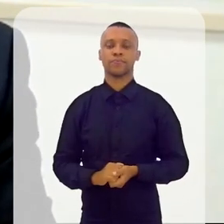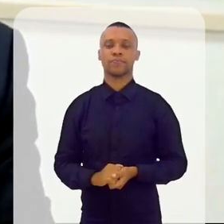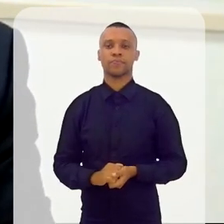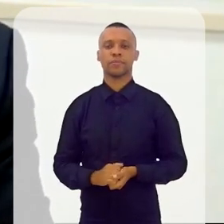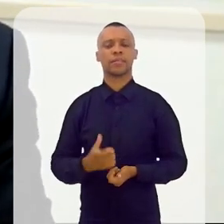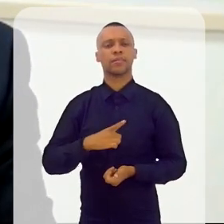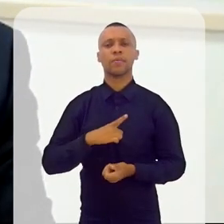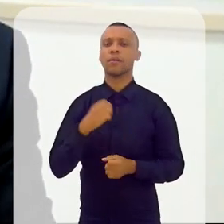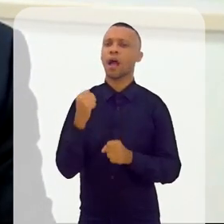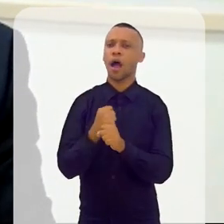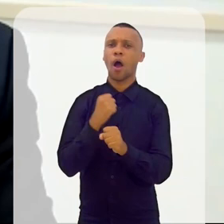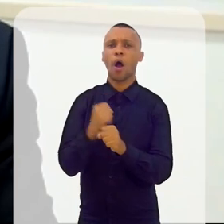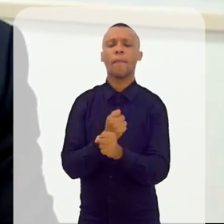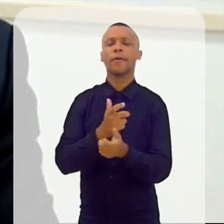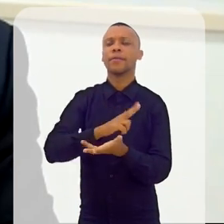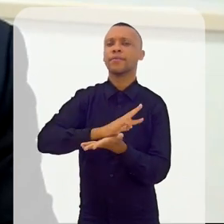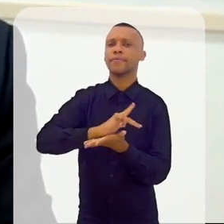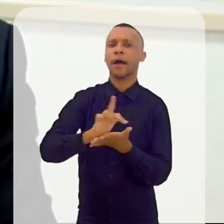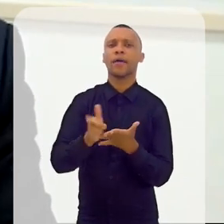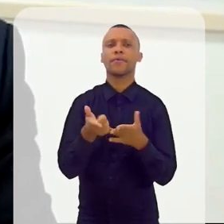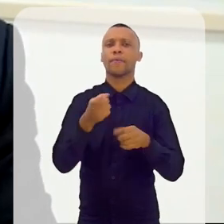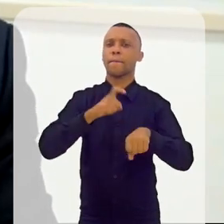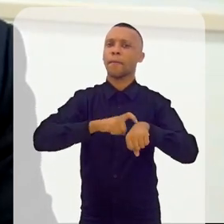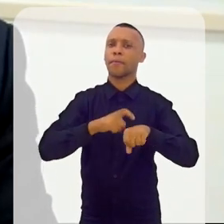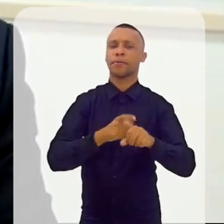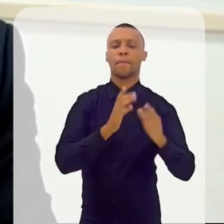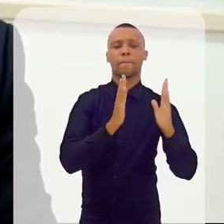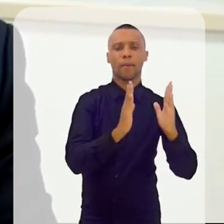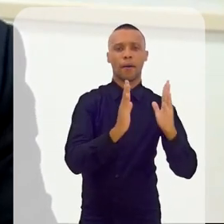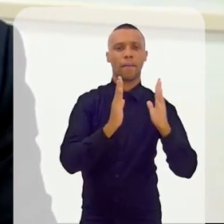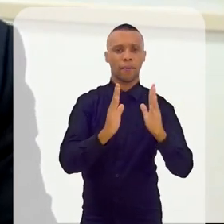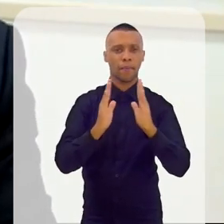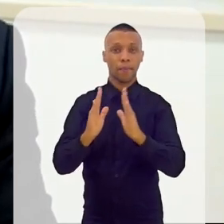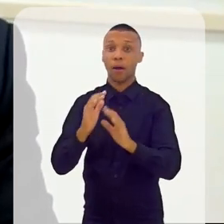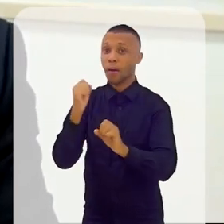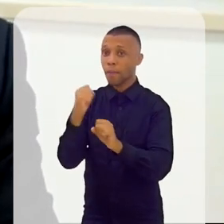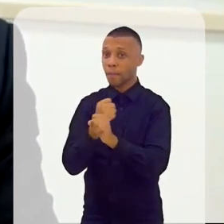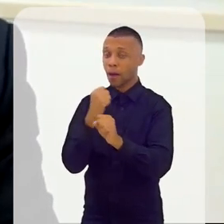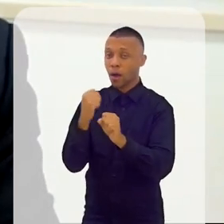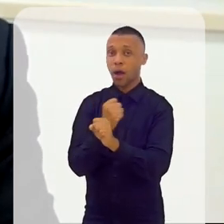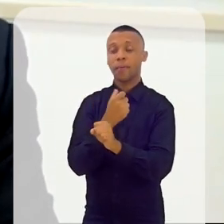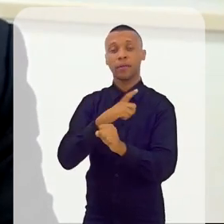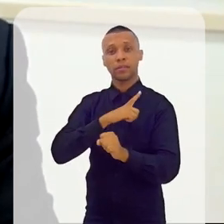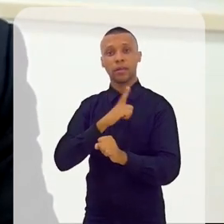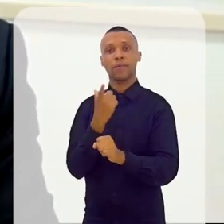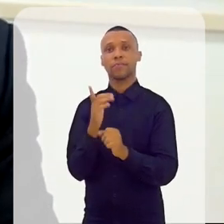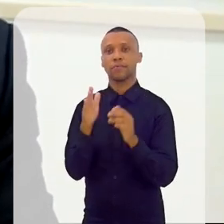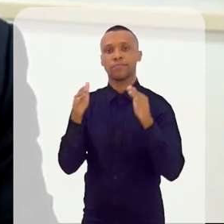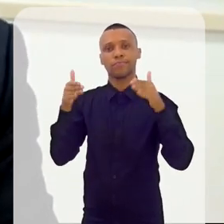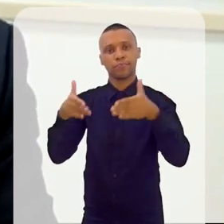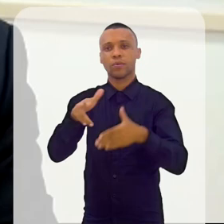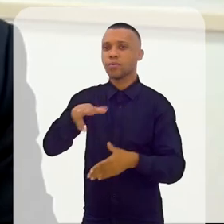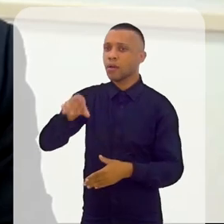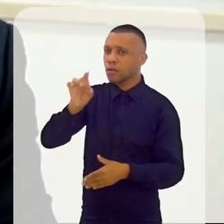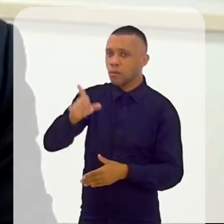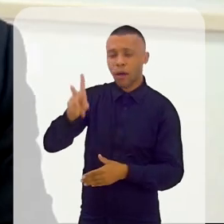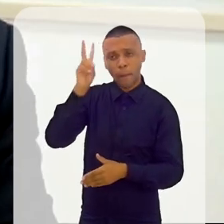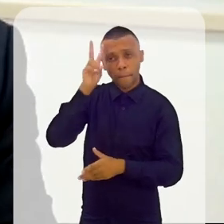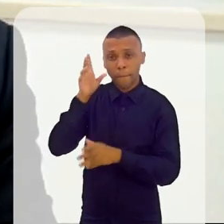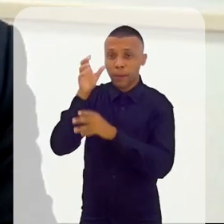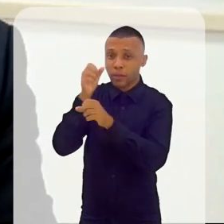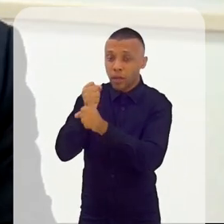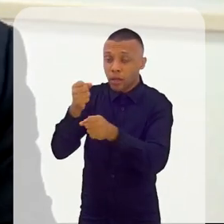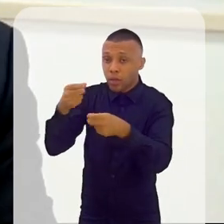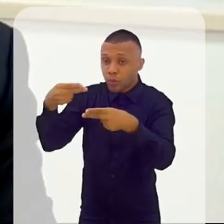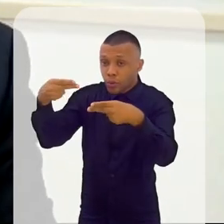dividimos a obra em várias fases e concluímos a obra. uma obra que ficou não só para a história do